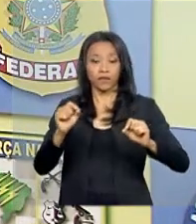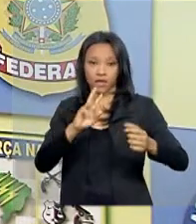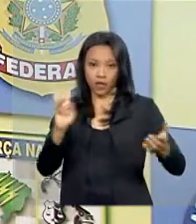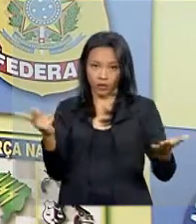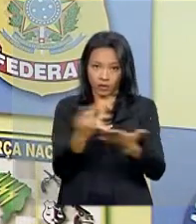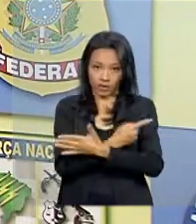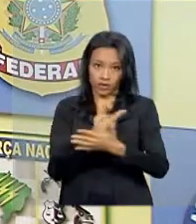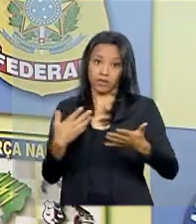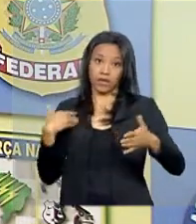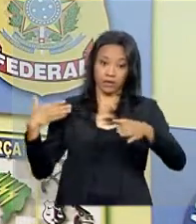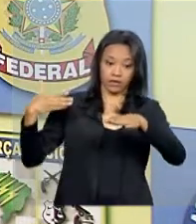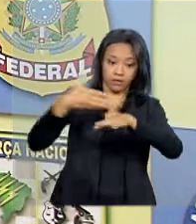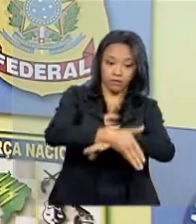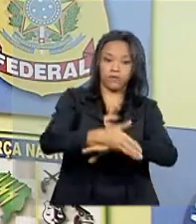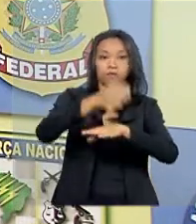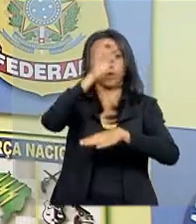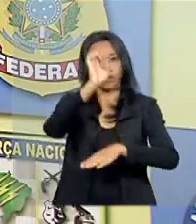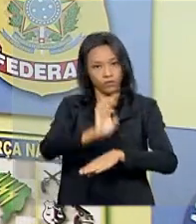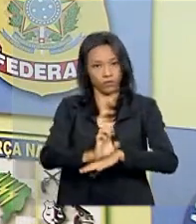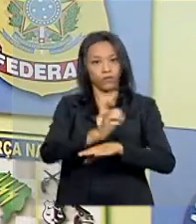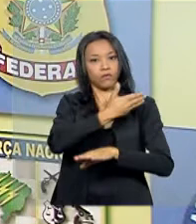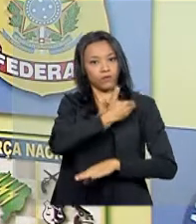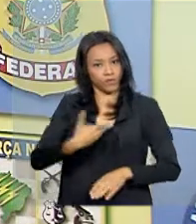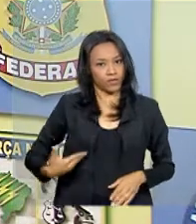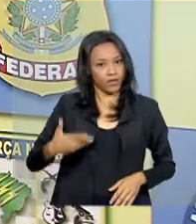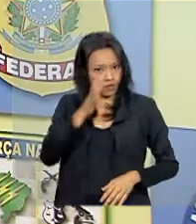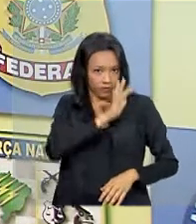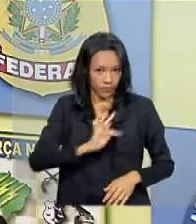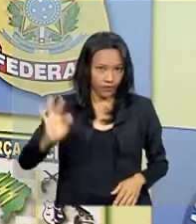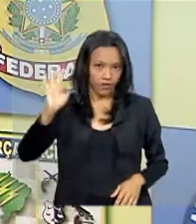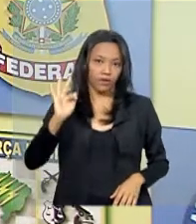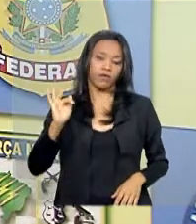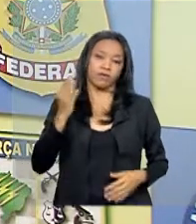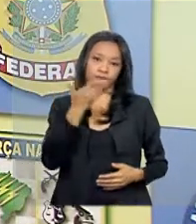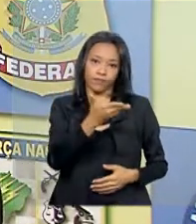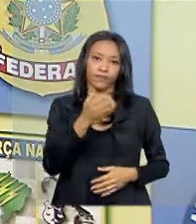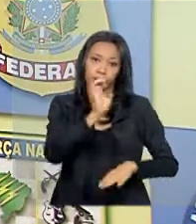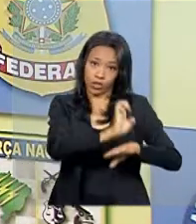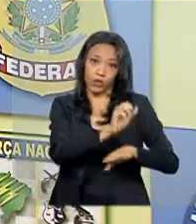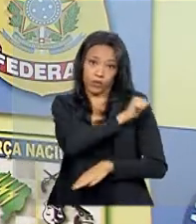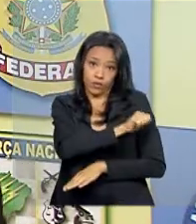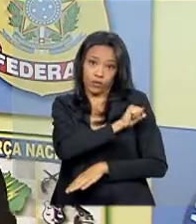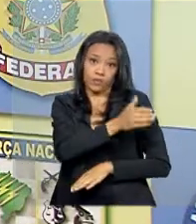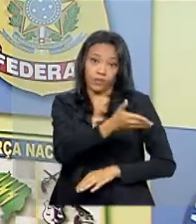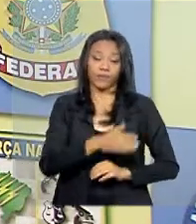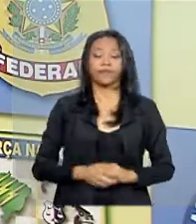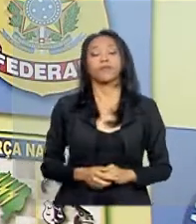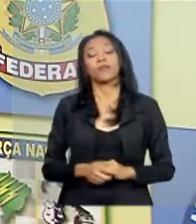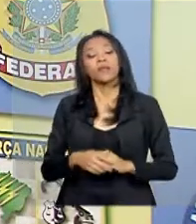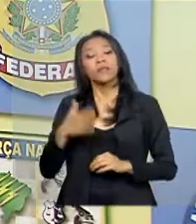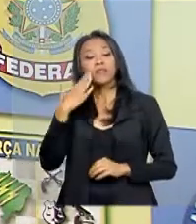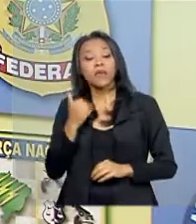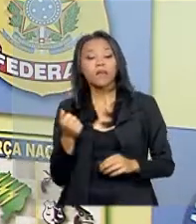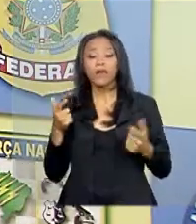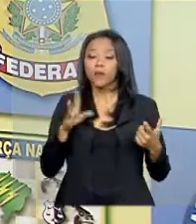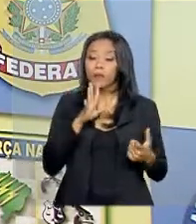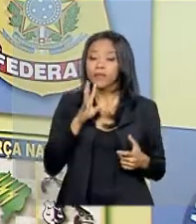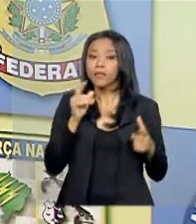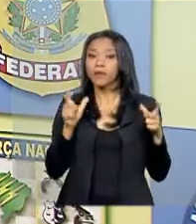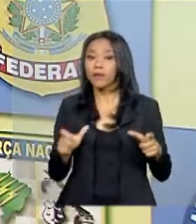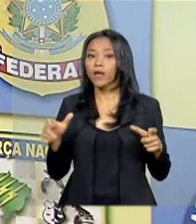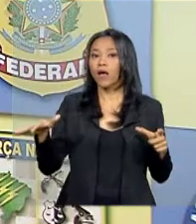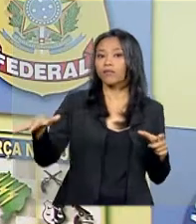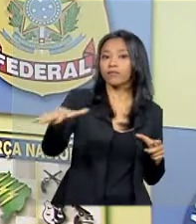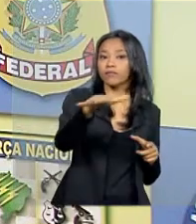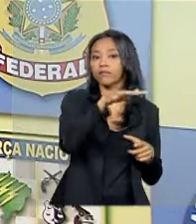aqui no Rio de Janeiro. Depois dessa visita, desse reconhecimento diário, digamos assim, do